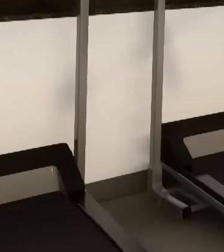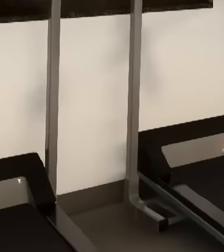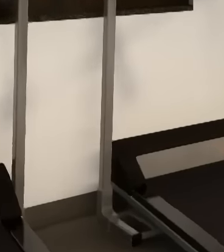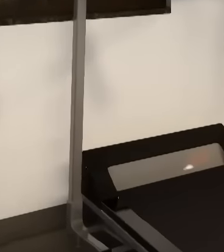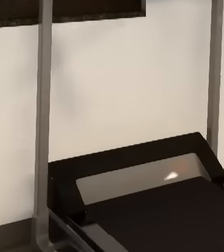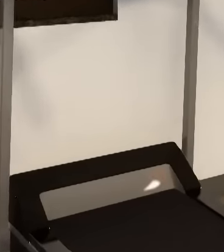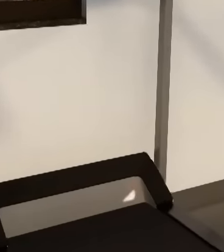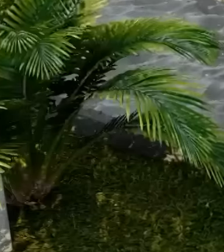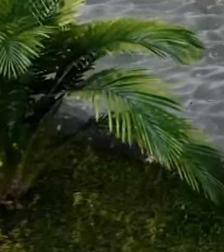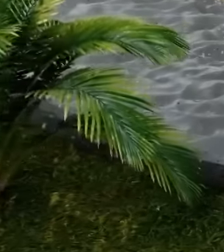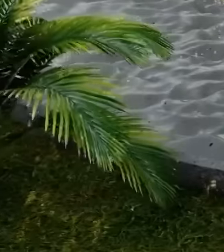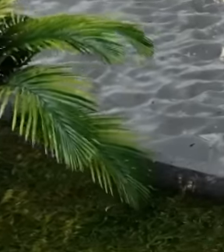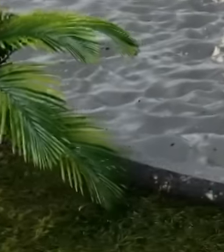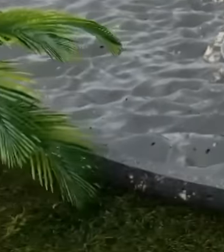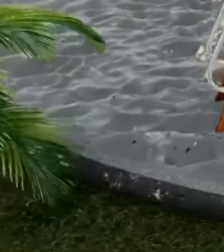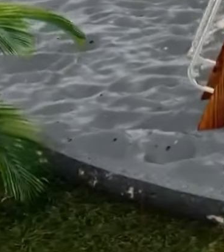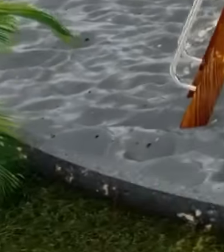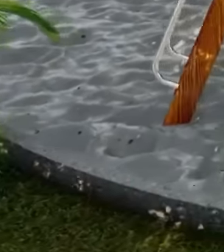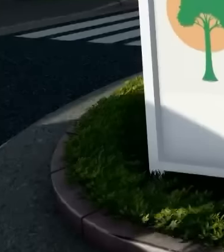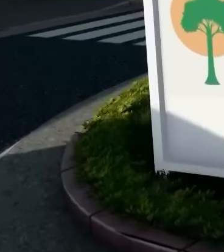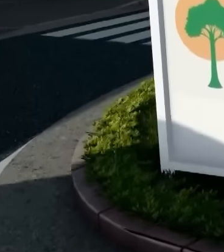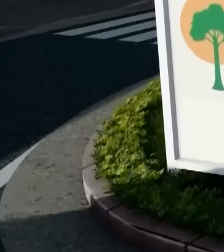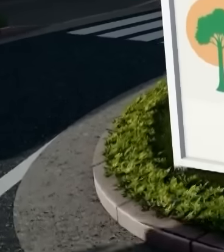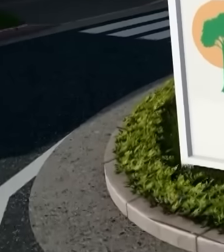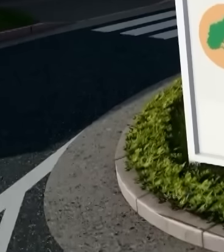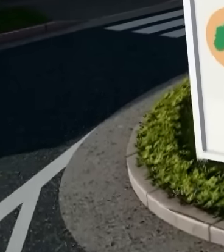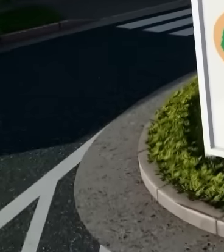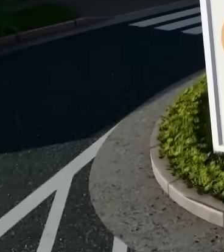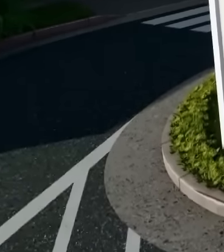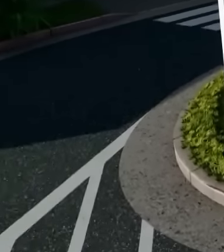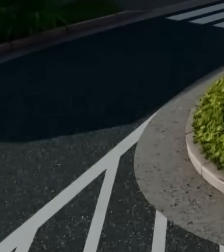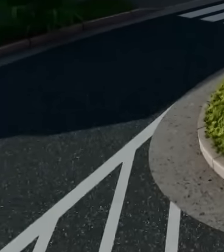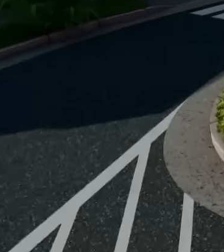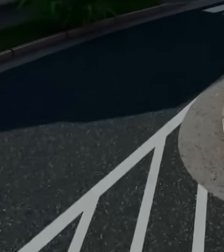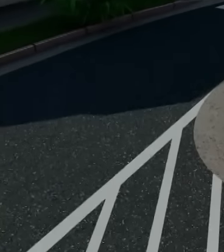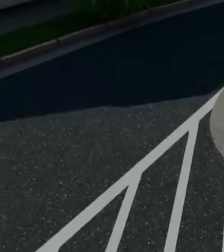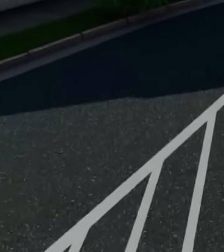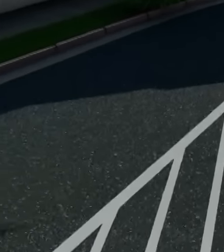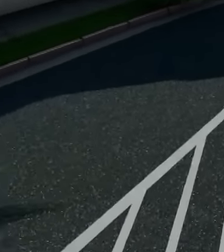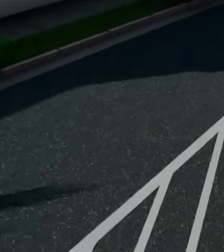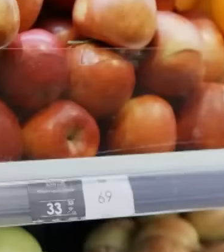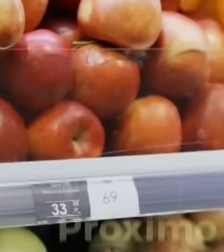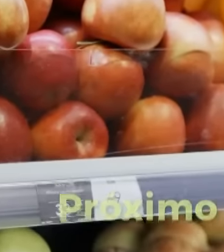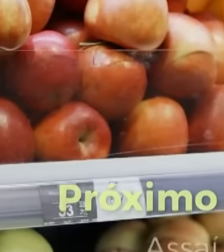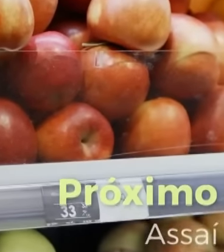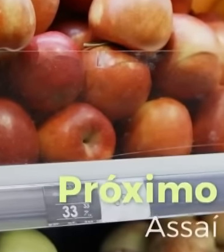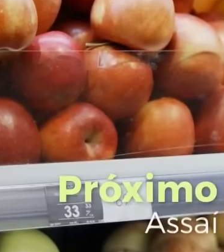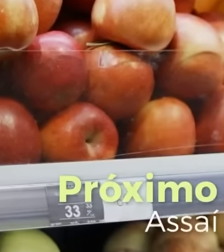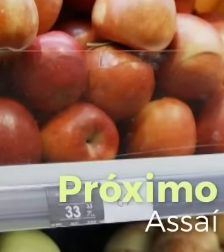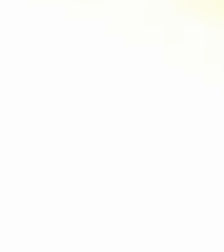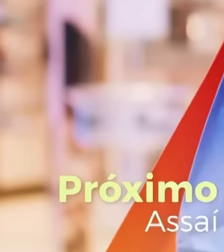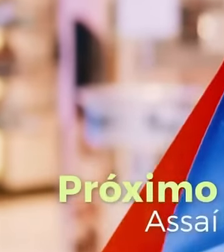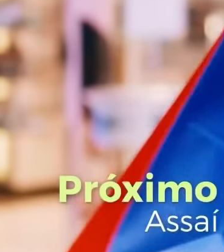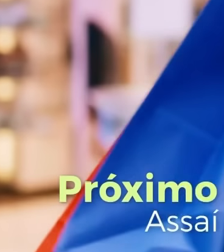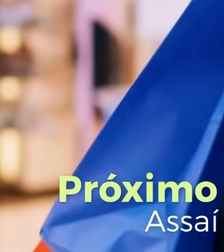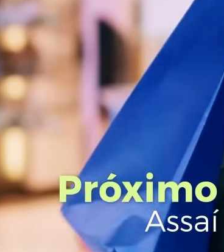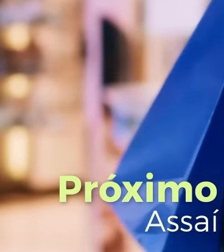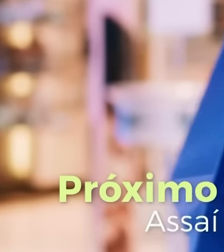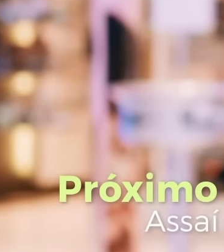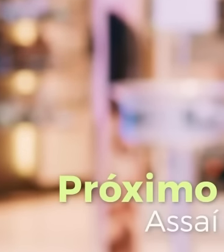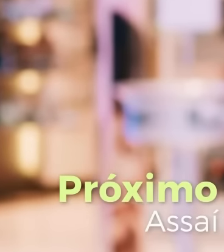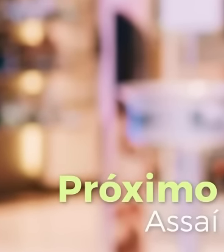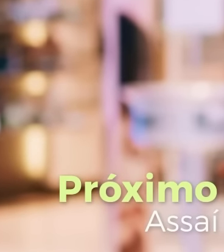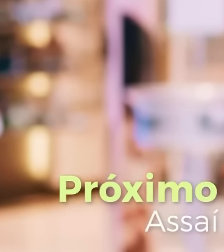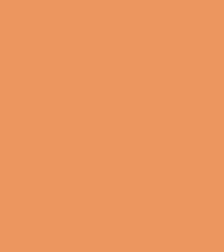subsídio do governo de até 55 mil. O Residencial Jatobar tem acesso fácil. Fica próximo ao Açaí e Shopping